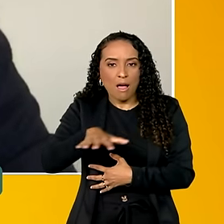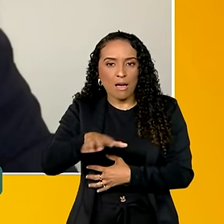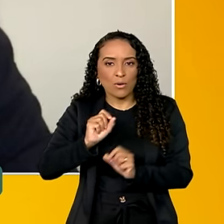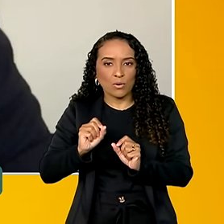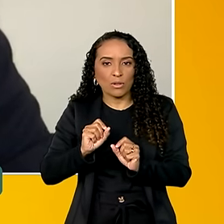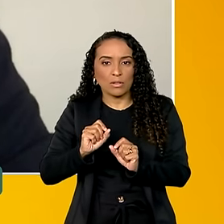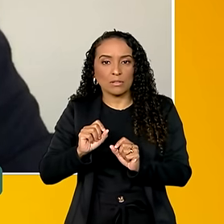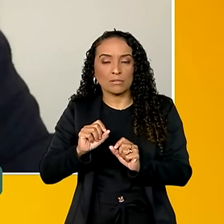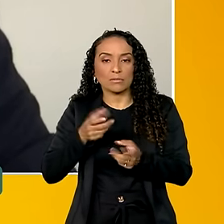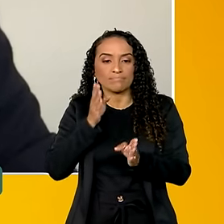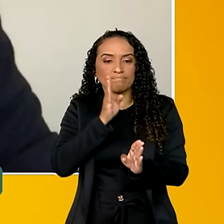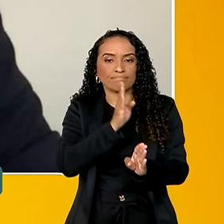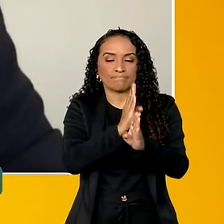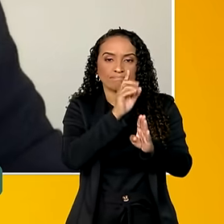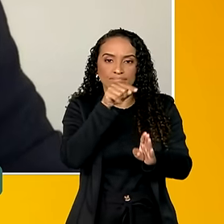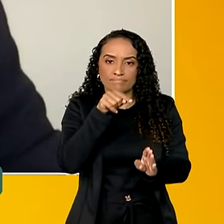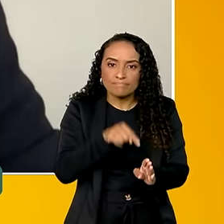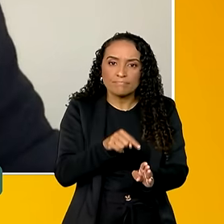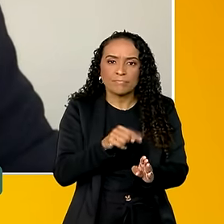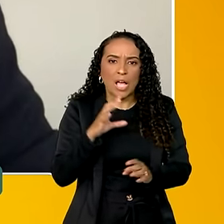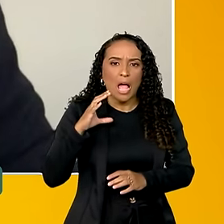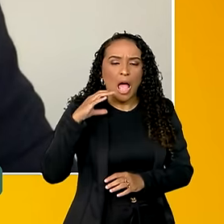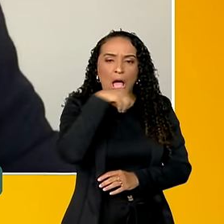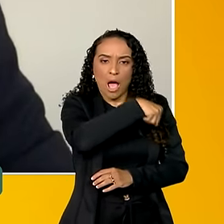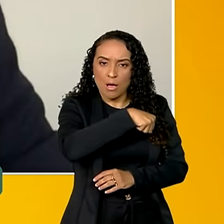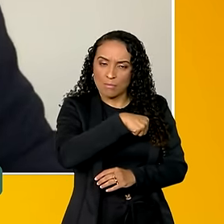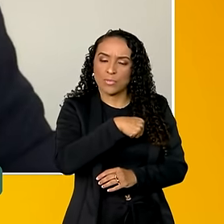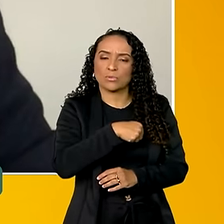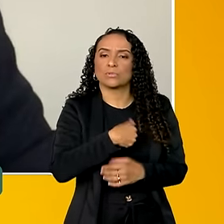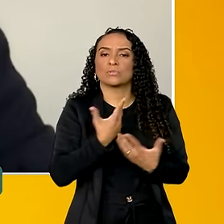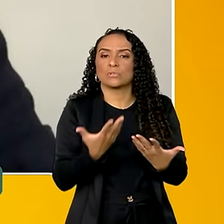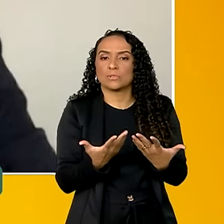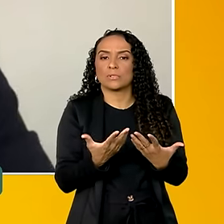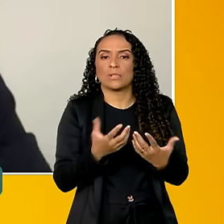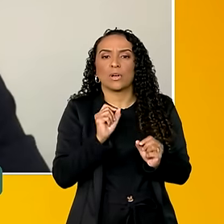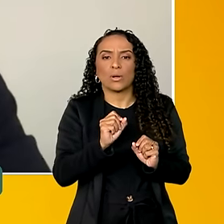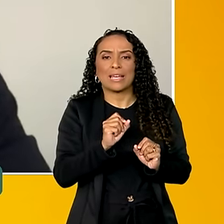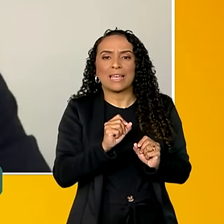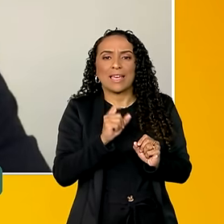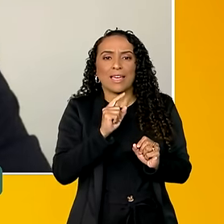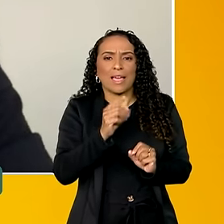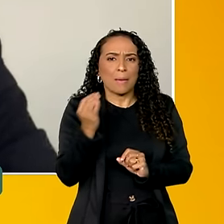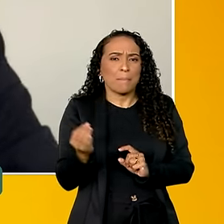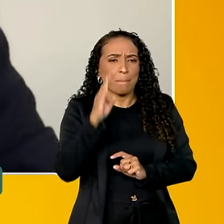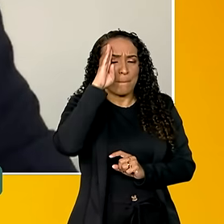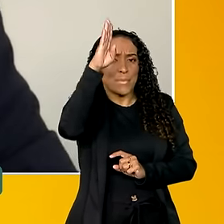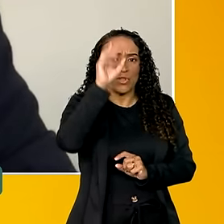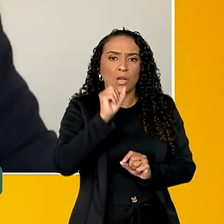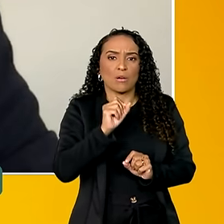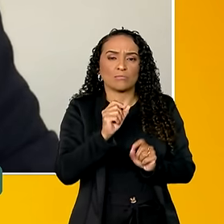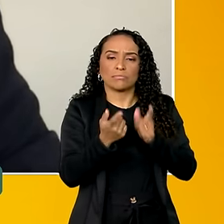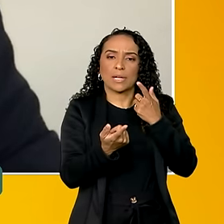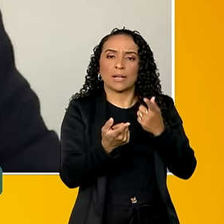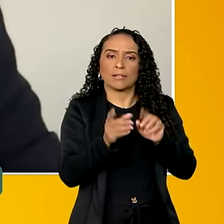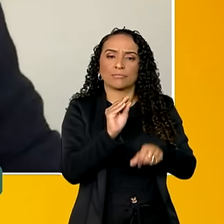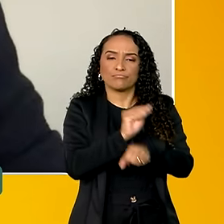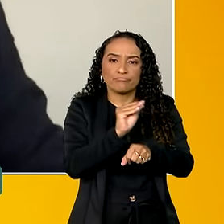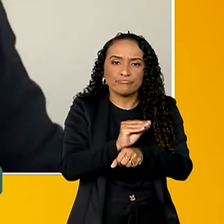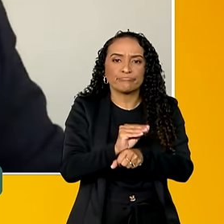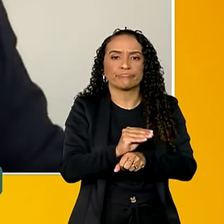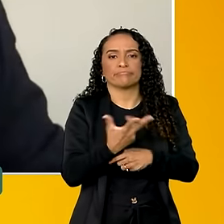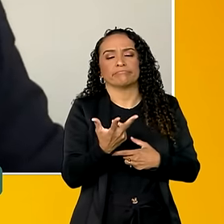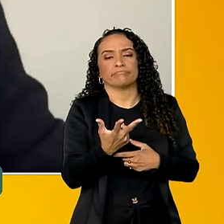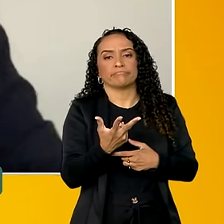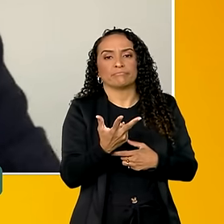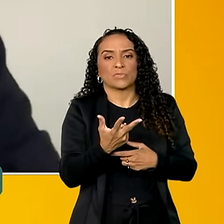o diagnóstico, a rapidez no diagnóstico é determinante para o tratamento, para o